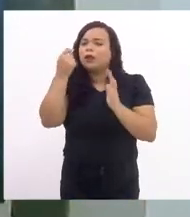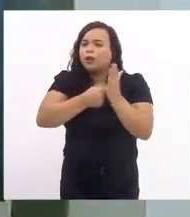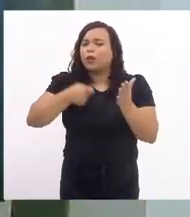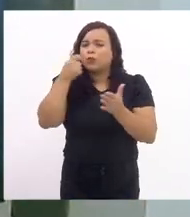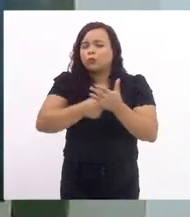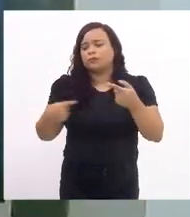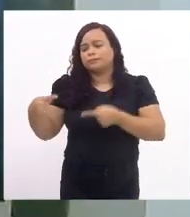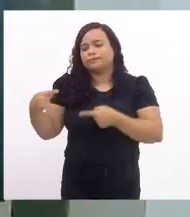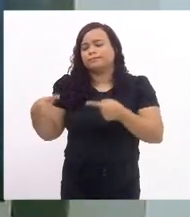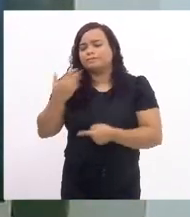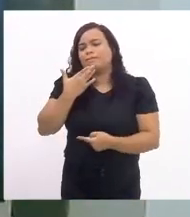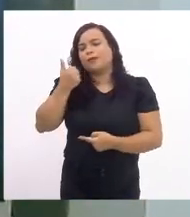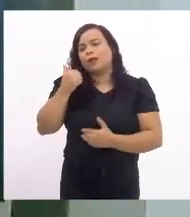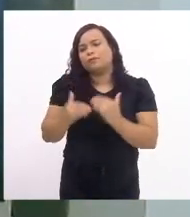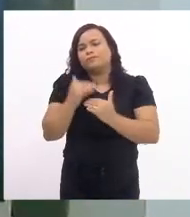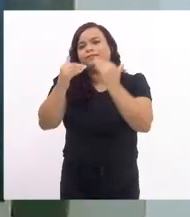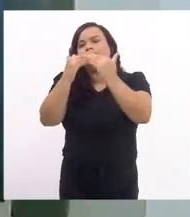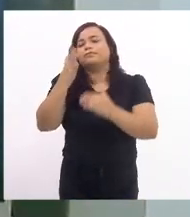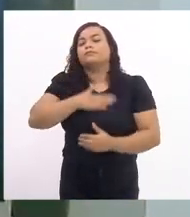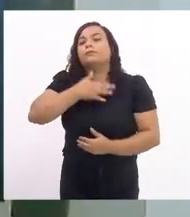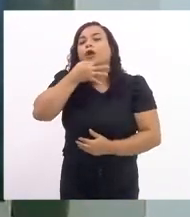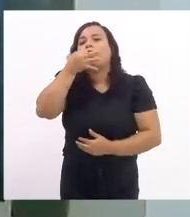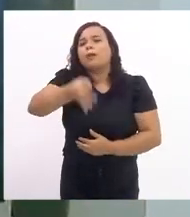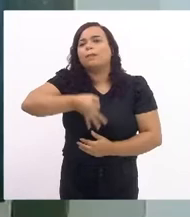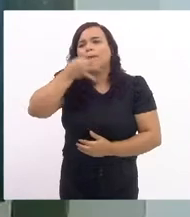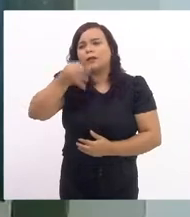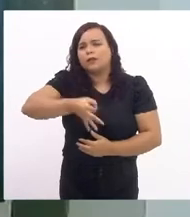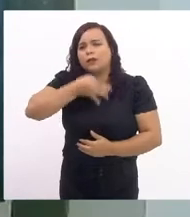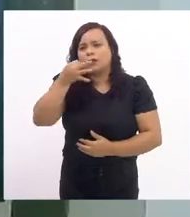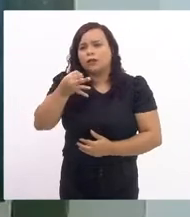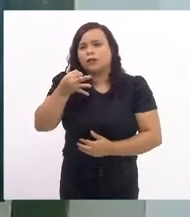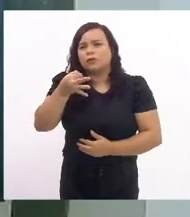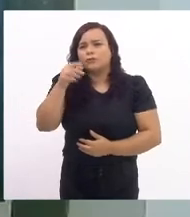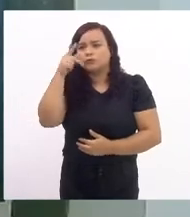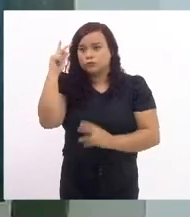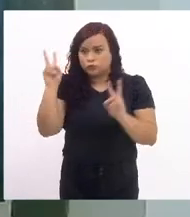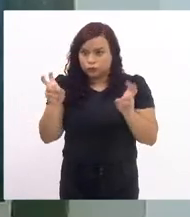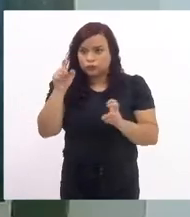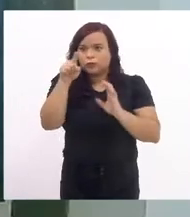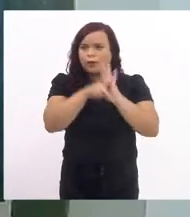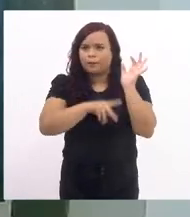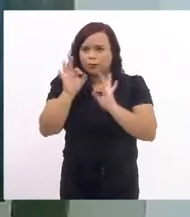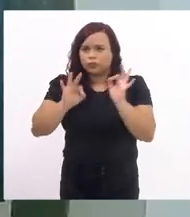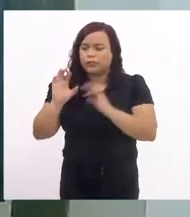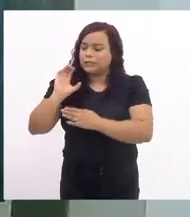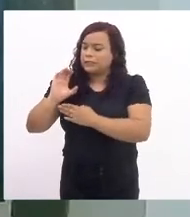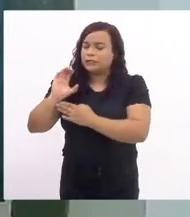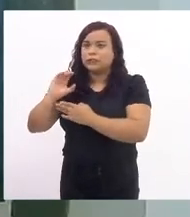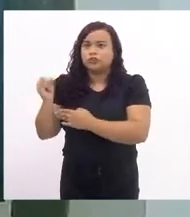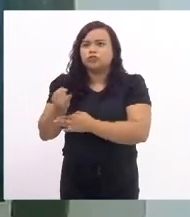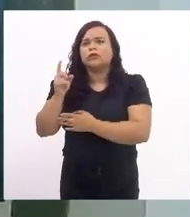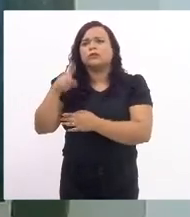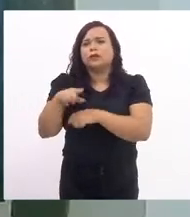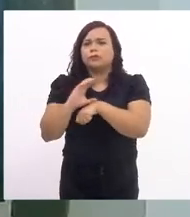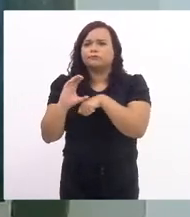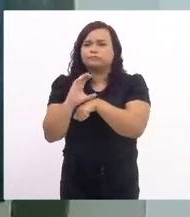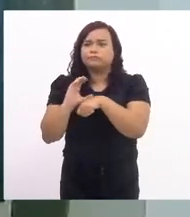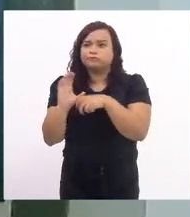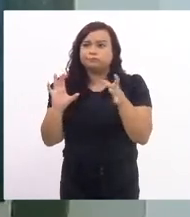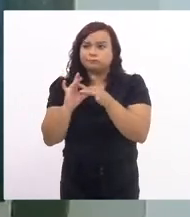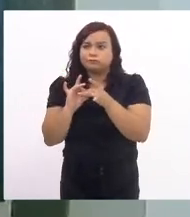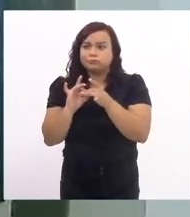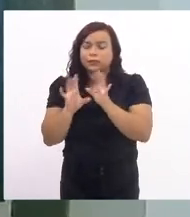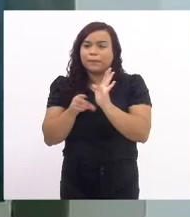melhor. O meu parecer a esse projeto, o parecer da CCJ, é pela constitucionalidade com emenda.